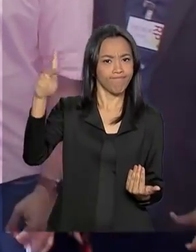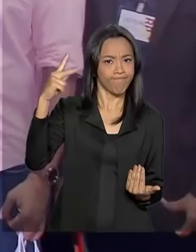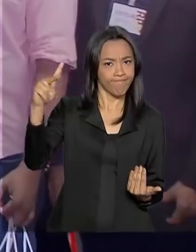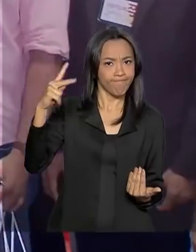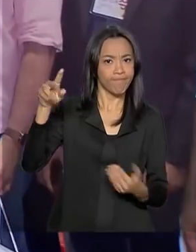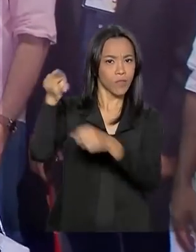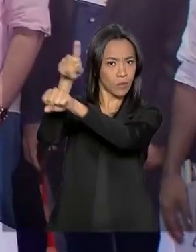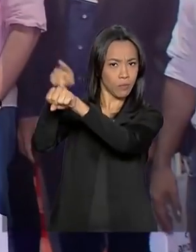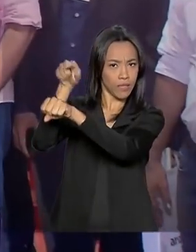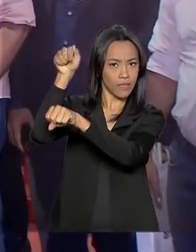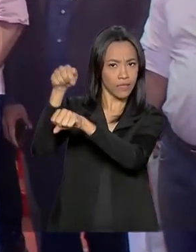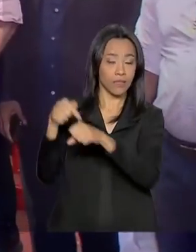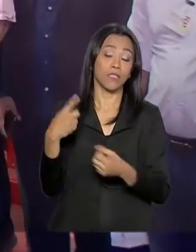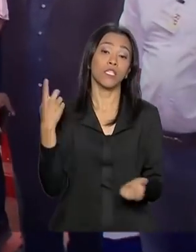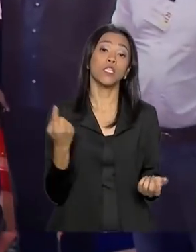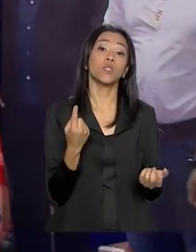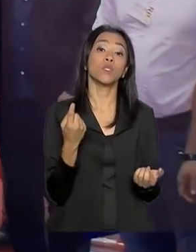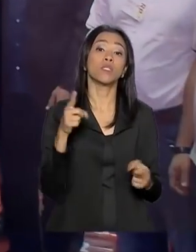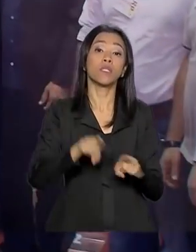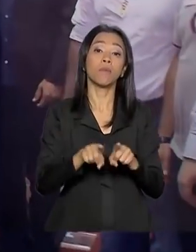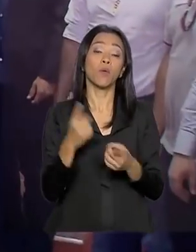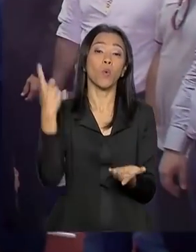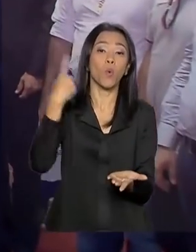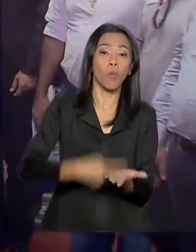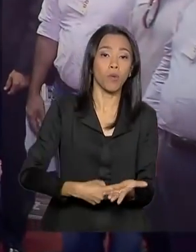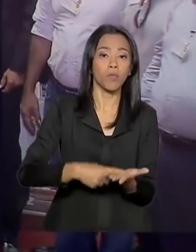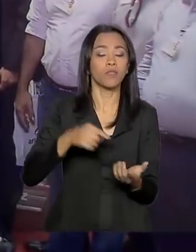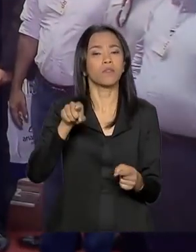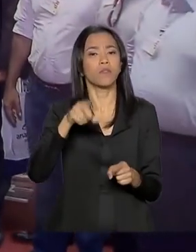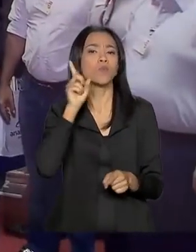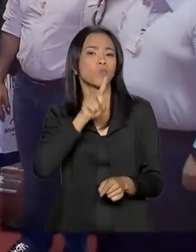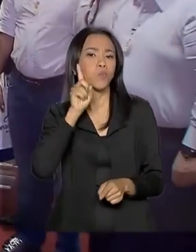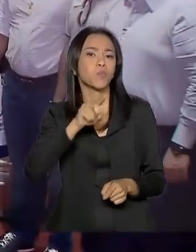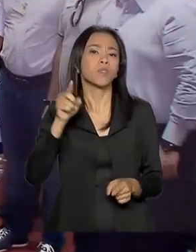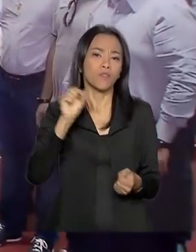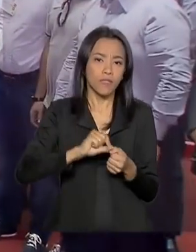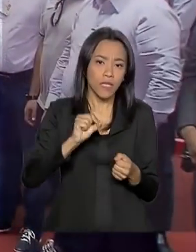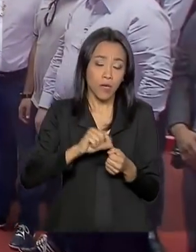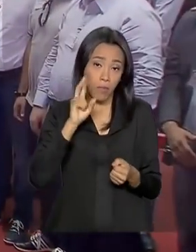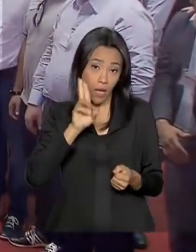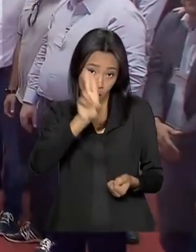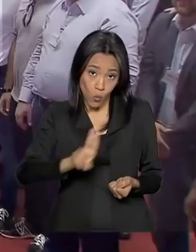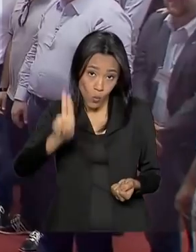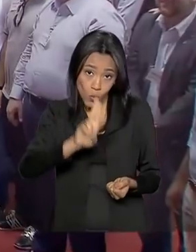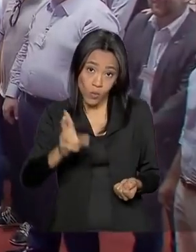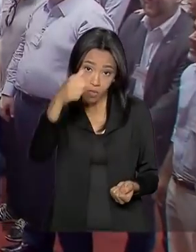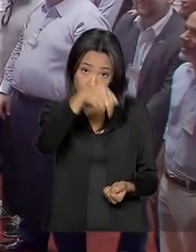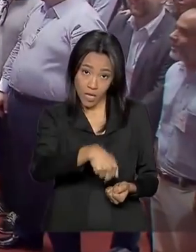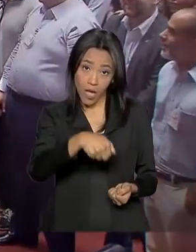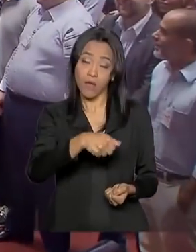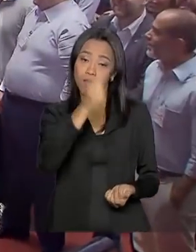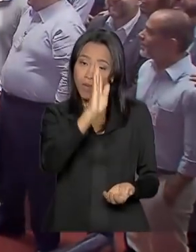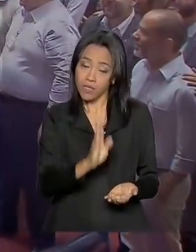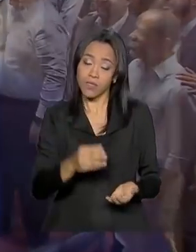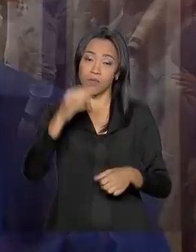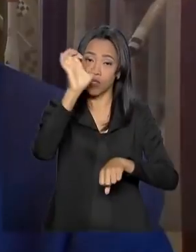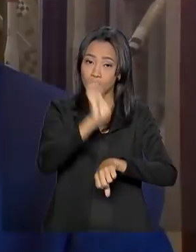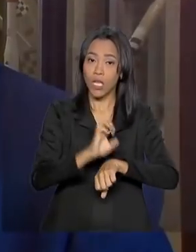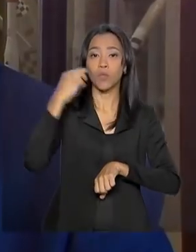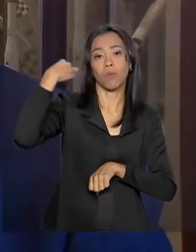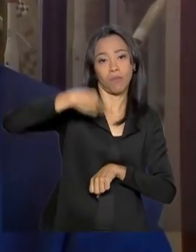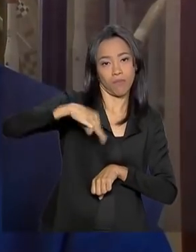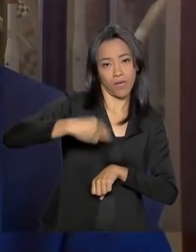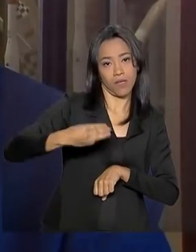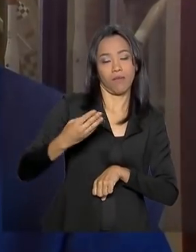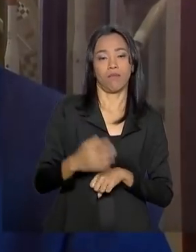o acordo feito entre Brasil e Estados Unidos para o uso comercial do Centro de Lançamento de Alcântara, no Maranhão. Nos